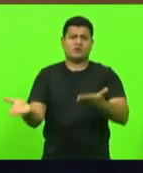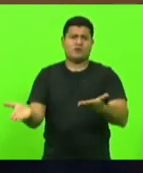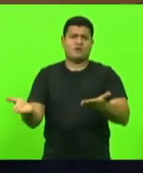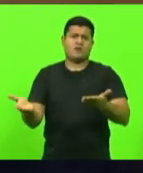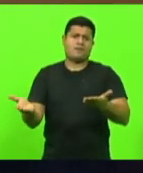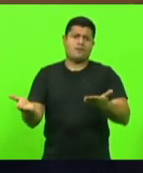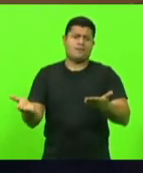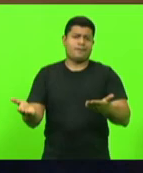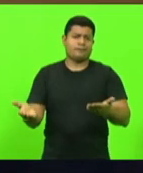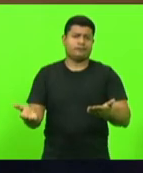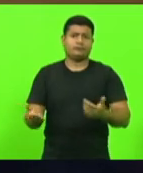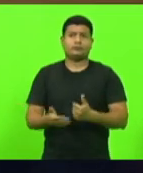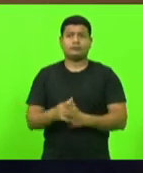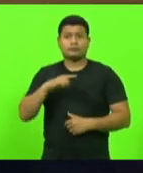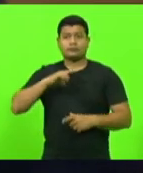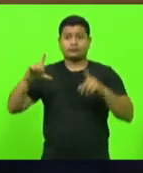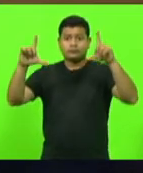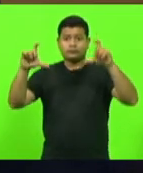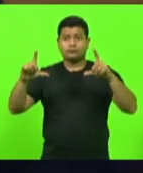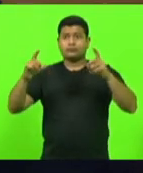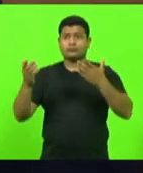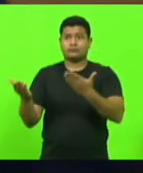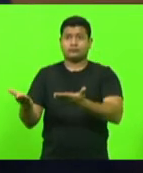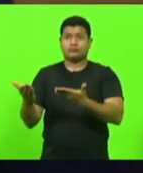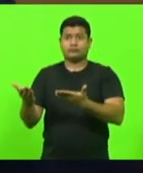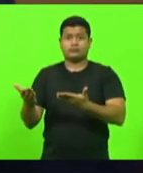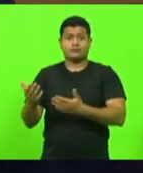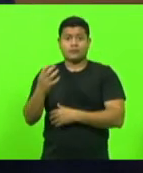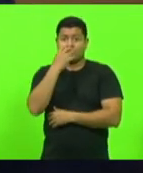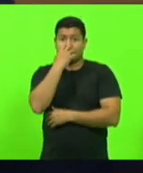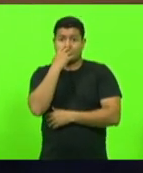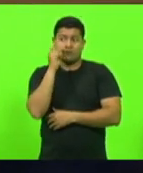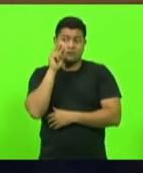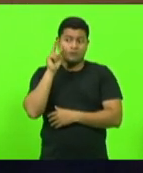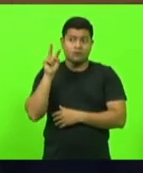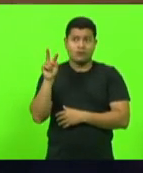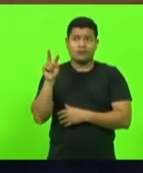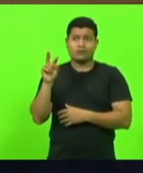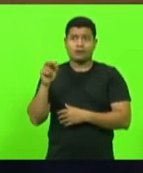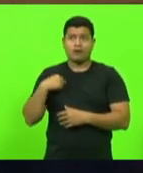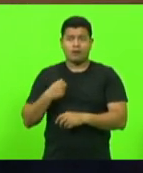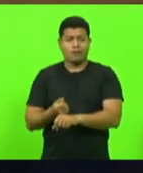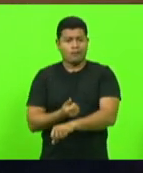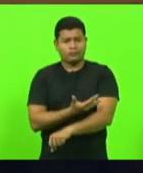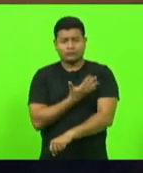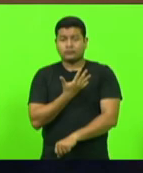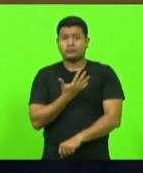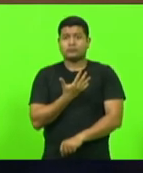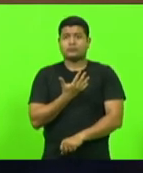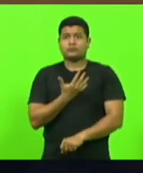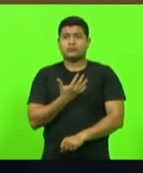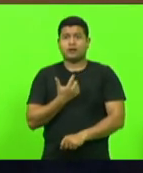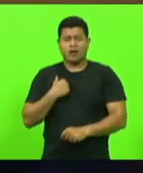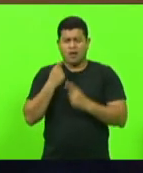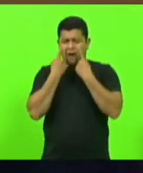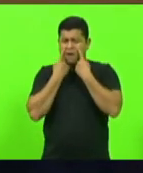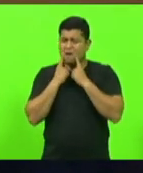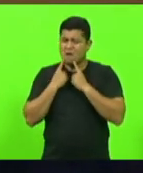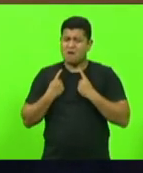e tem uma foto que eu tirei o cãozinho está de lado assim olhando eu me emocionei com aquela foto eu chorei